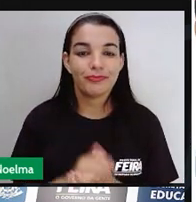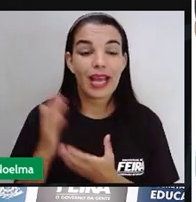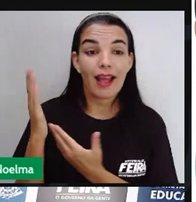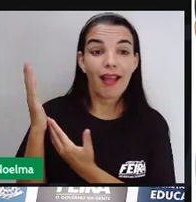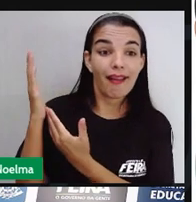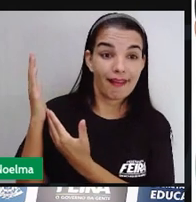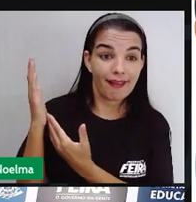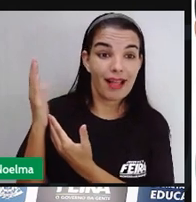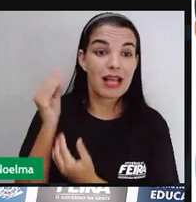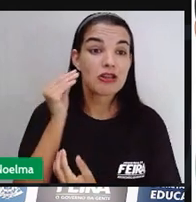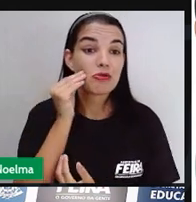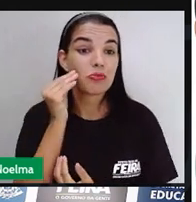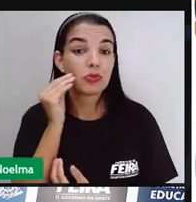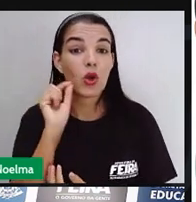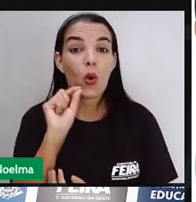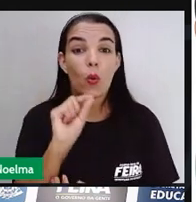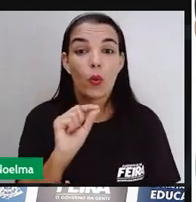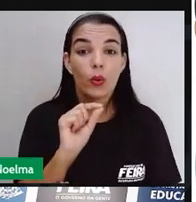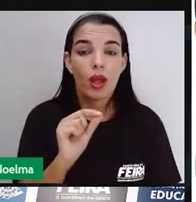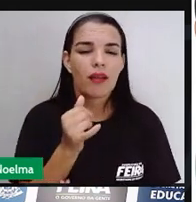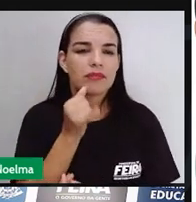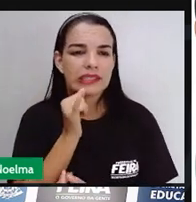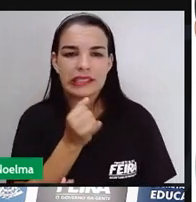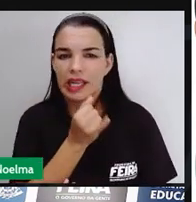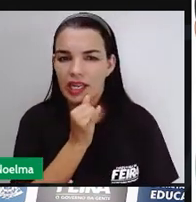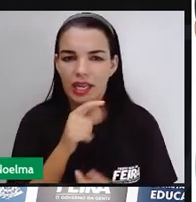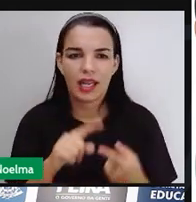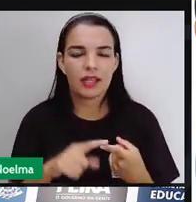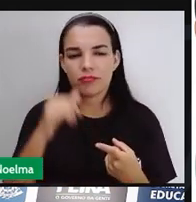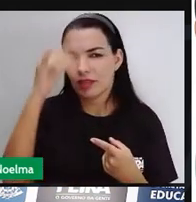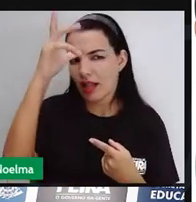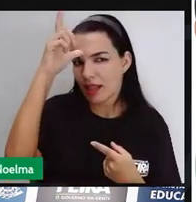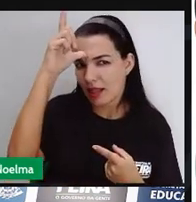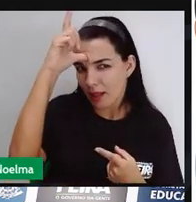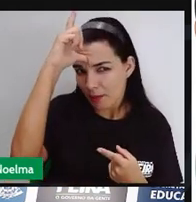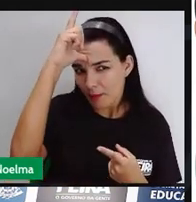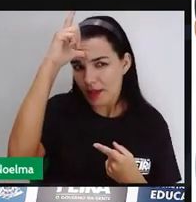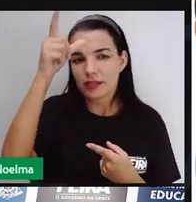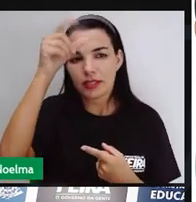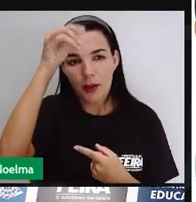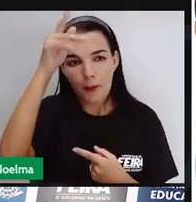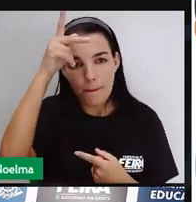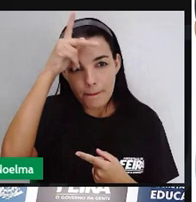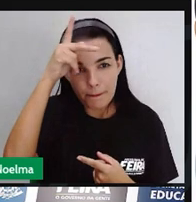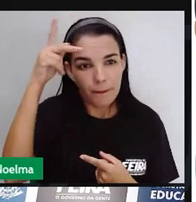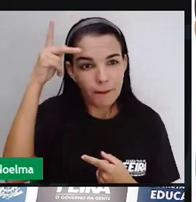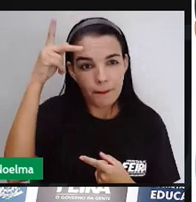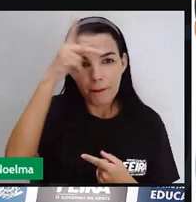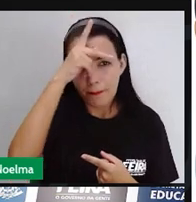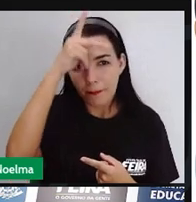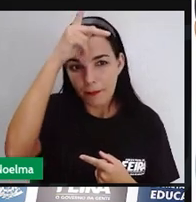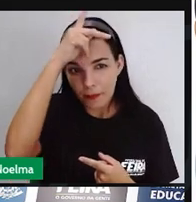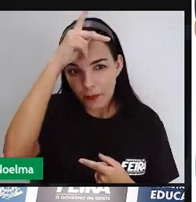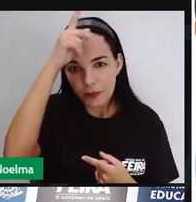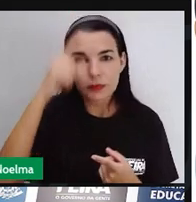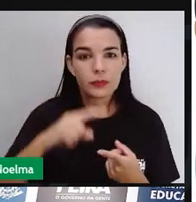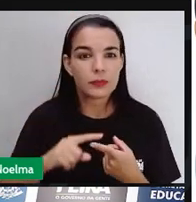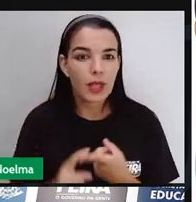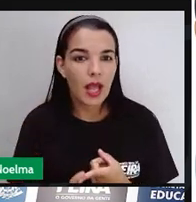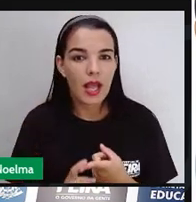Desta maneira, levas de italianos, alemães, suíços, poloneses, espanhóis e árabes, de diversas